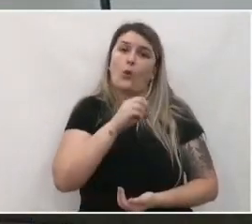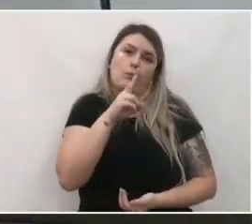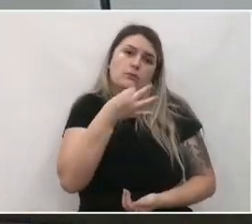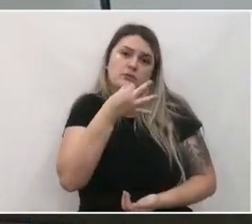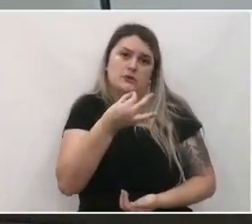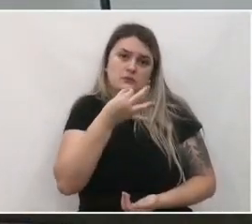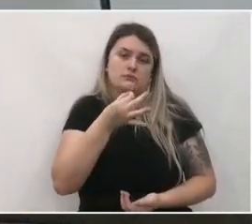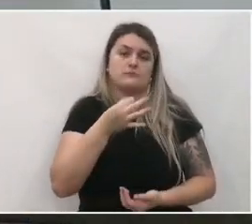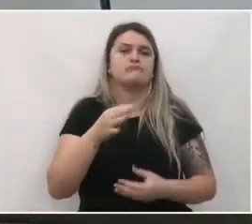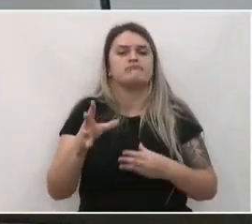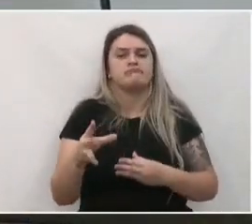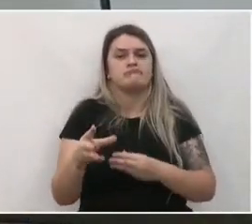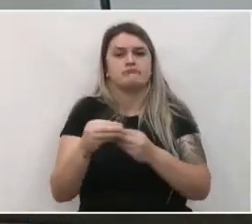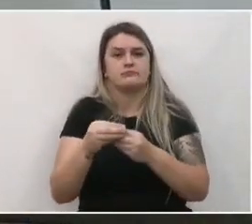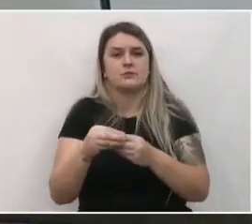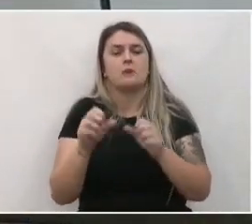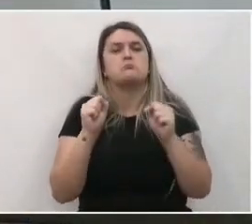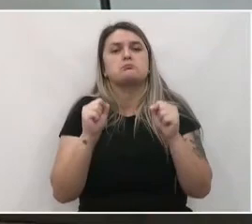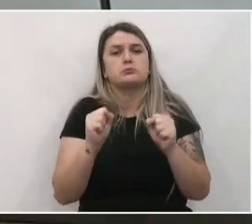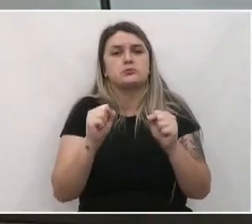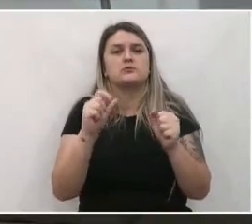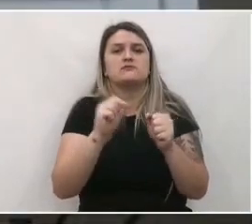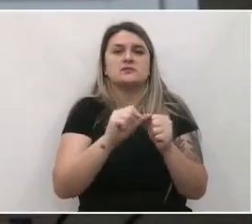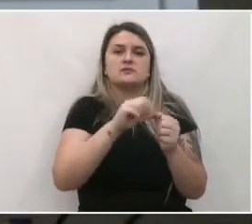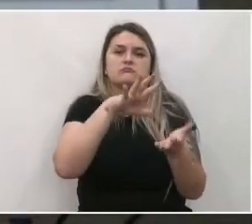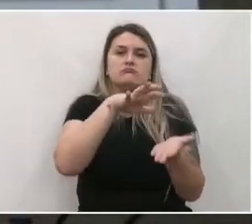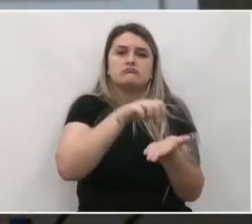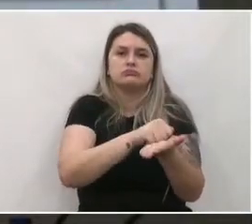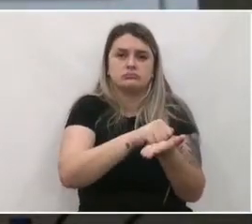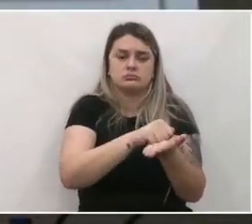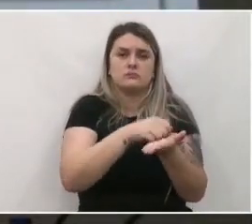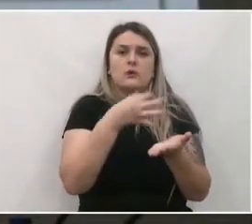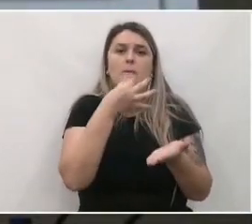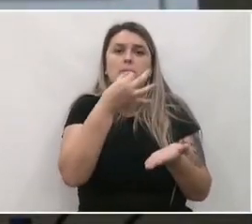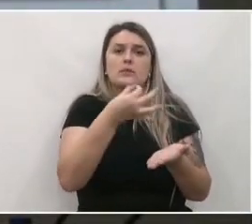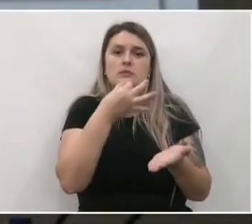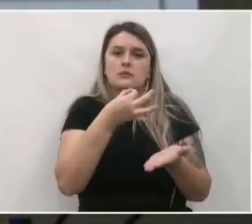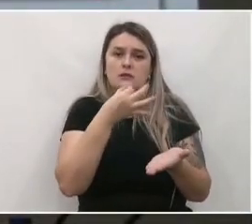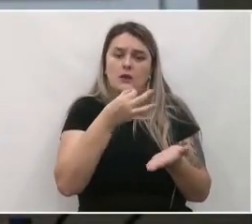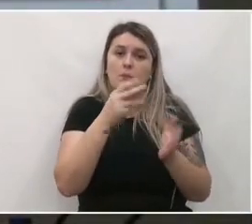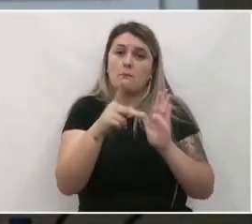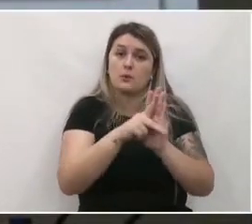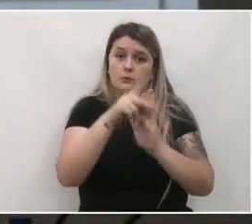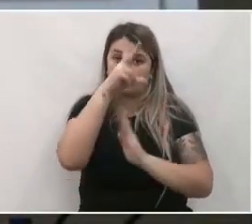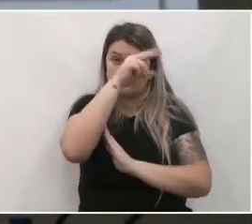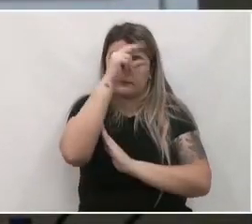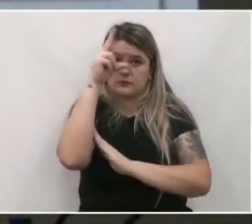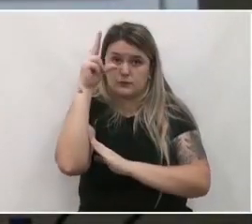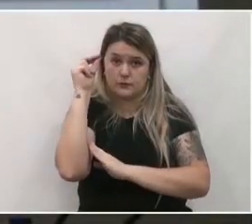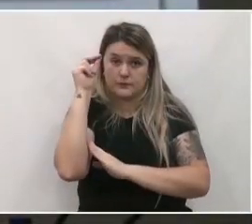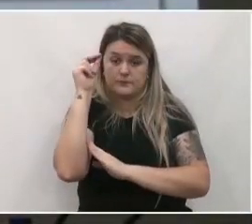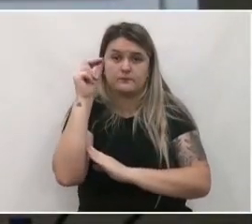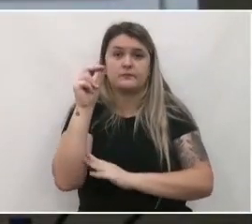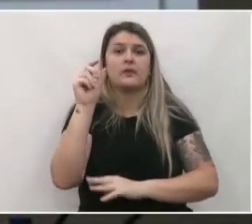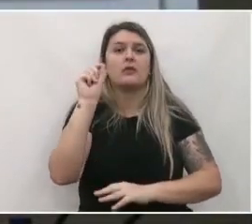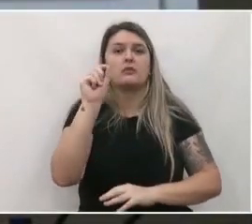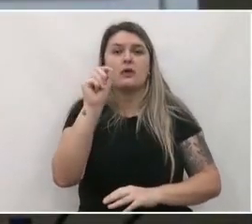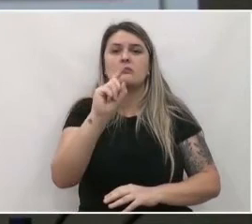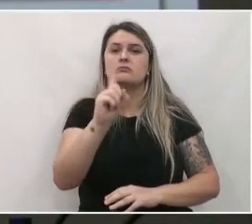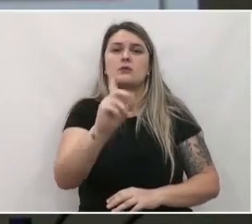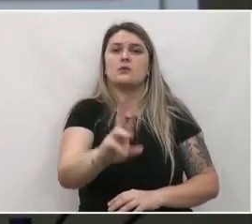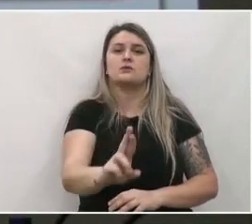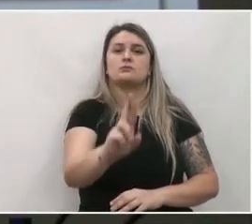Adicionalmente, a gente também pode protocolar sugestões na própria prefeitura, e quem ainda não